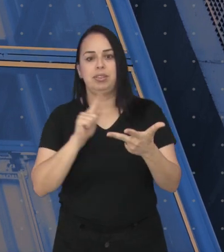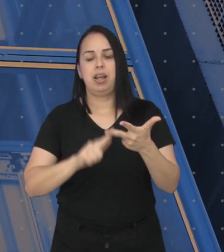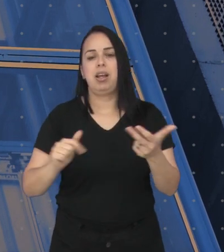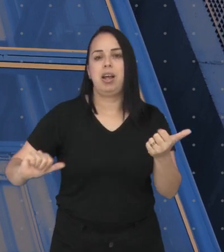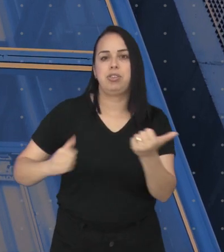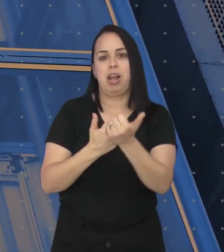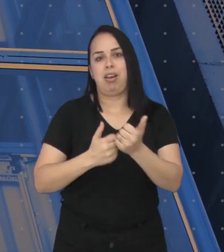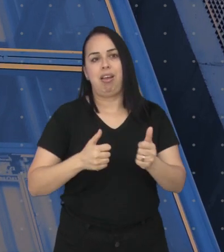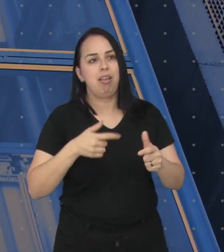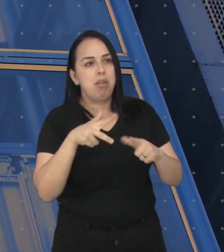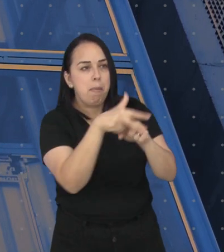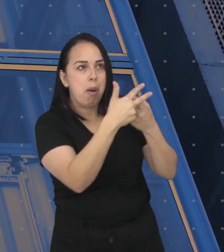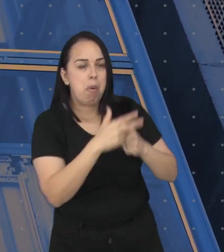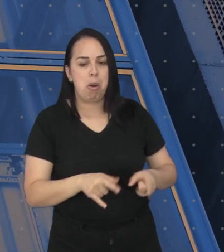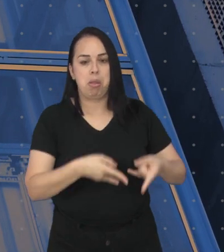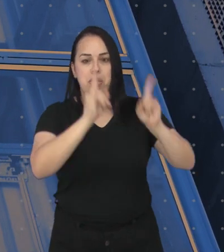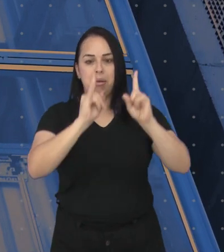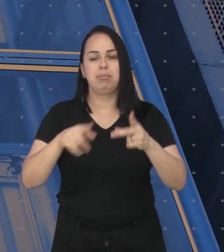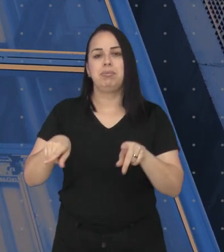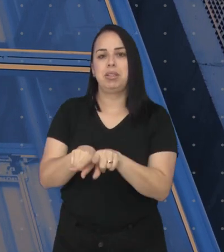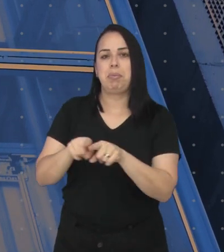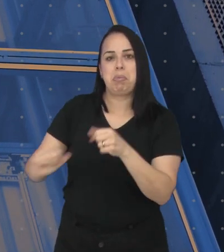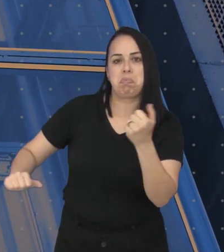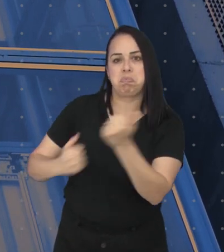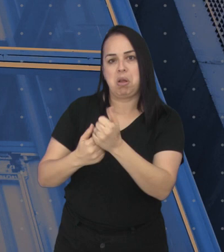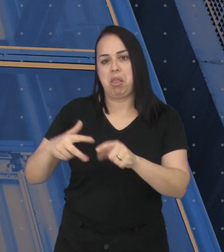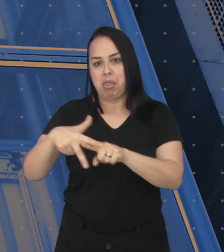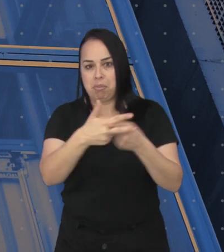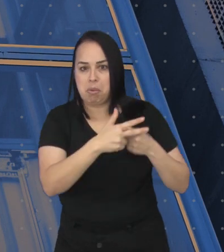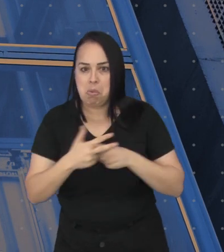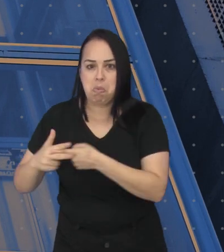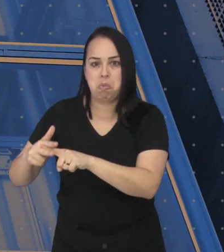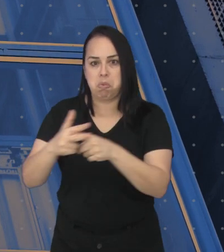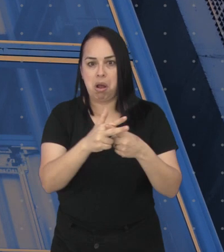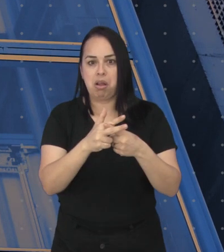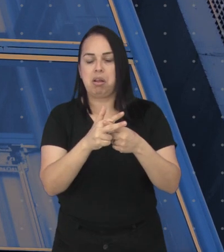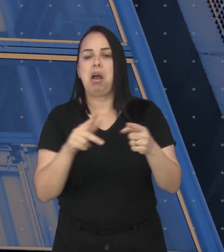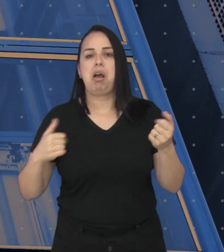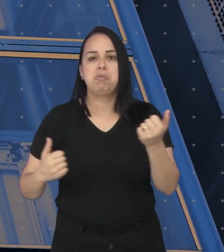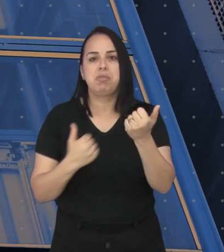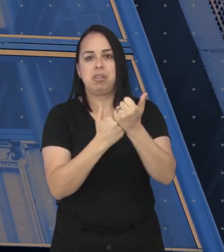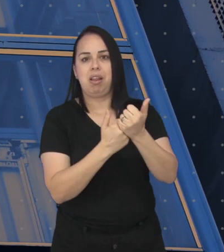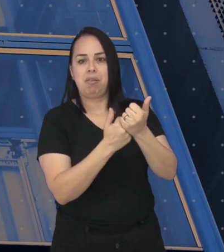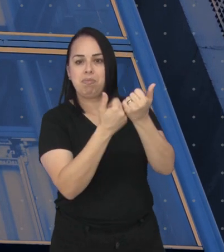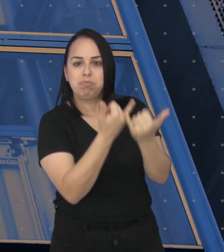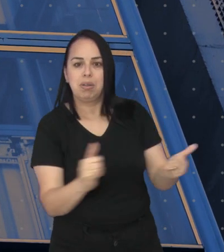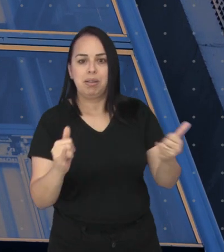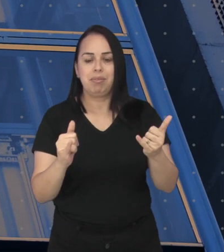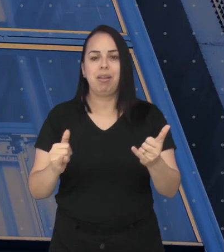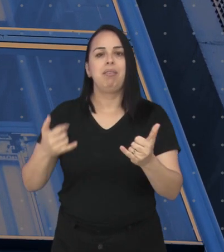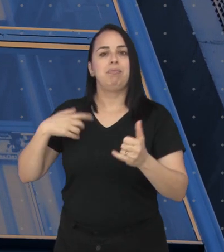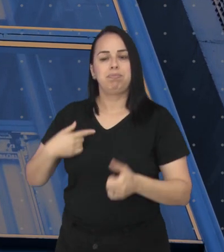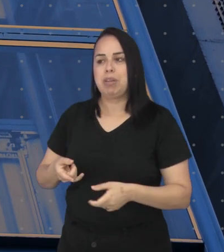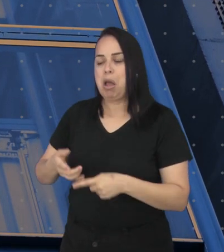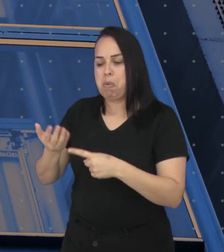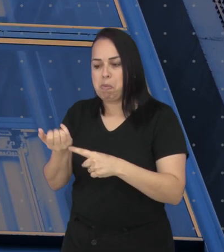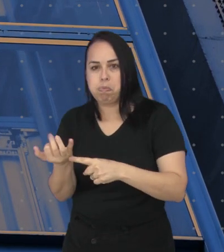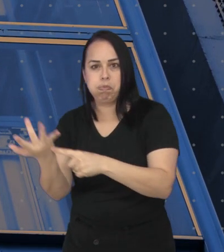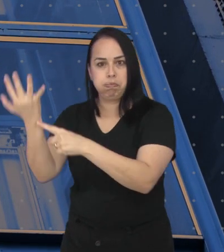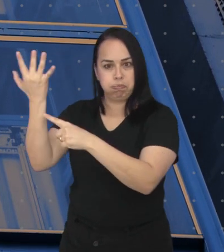auxiliar de limpeza, auxiliar de manutenção predial, auxiliar mecânico, auxiliar de monitoramento eletrônico,